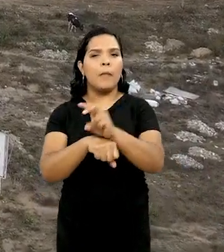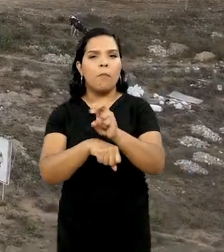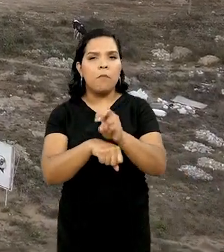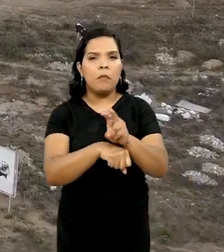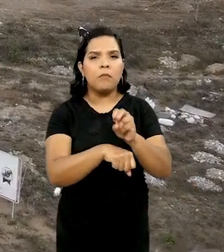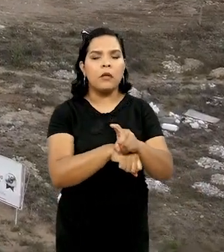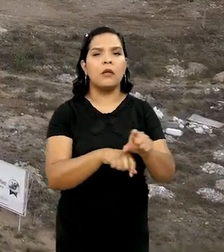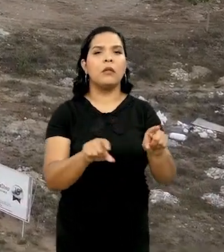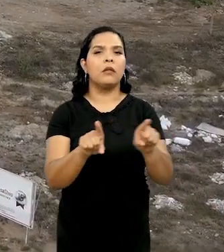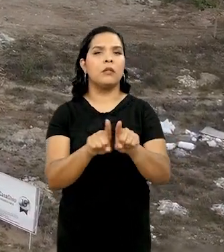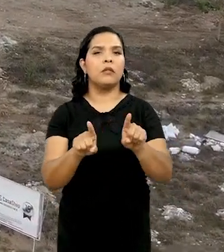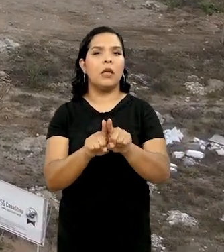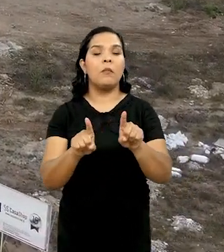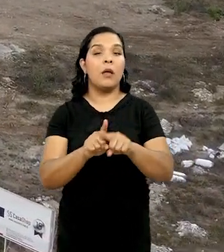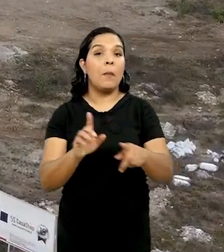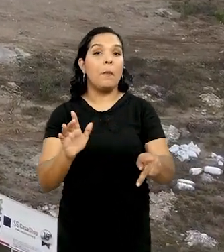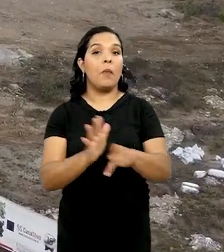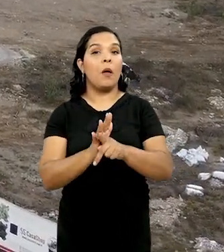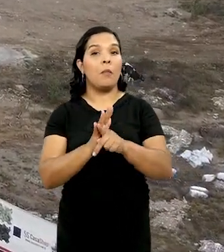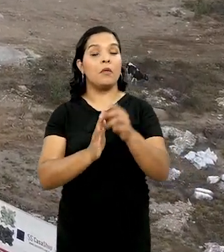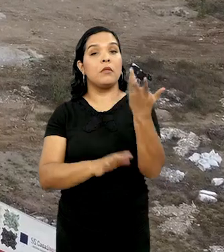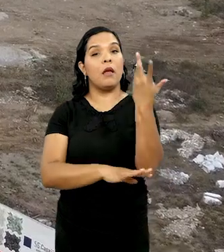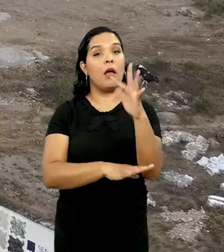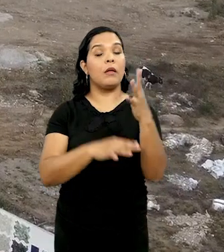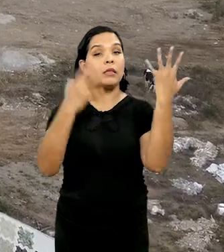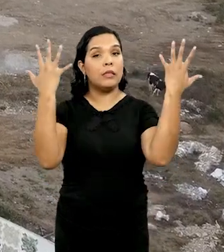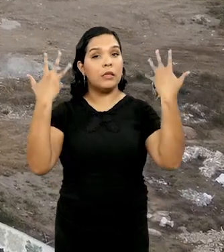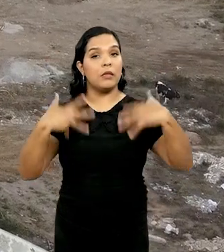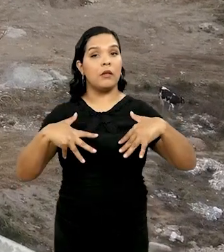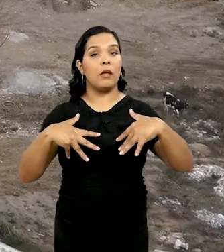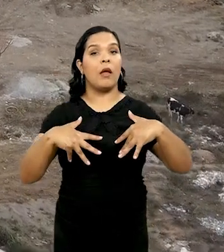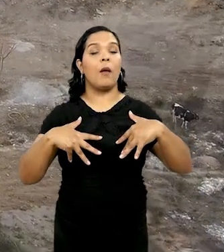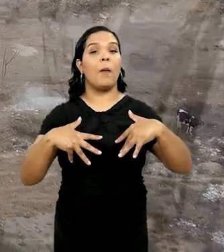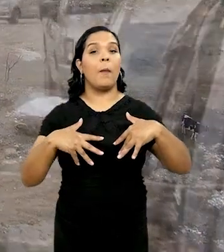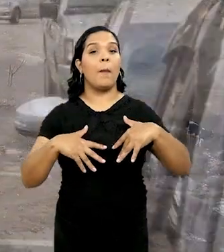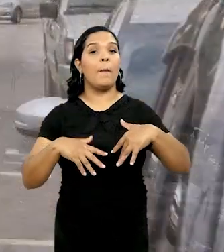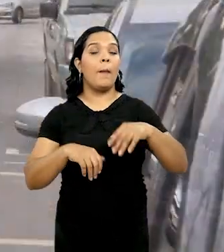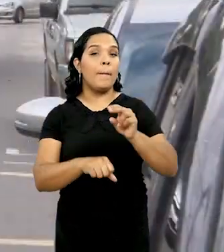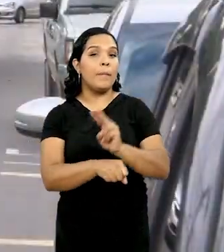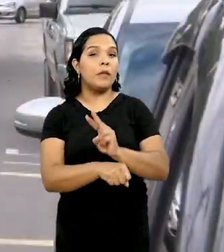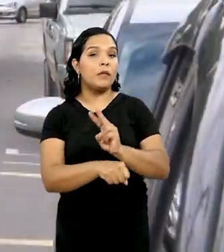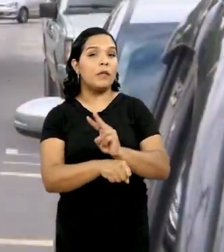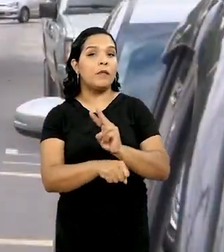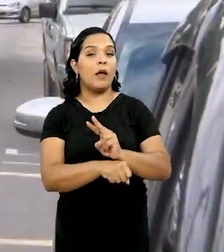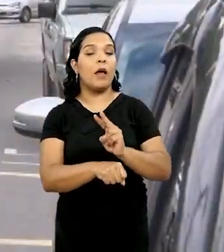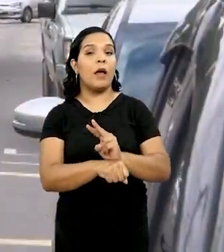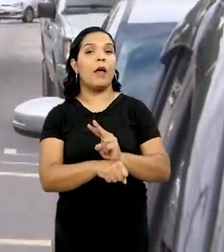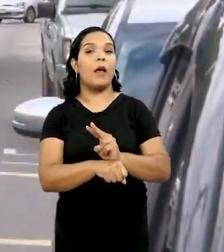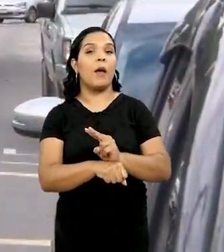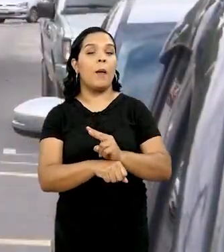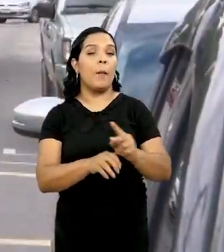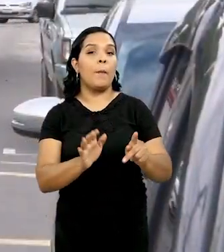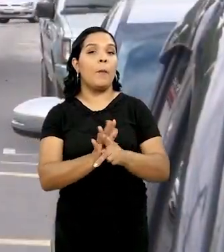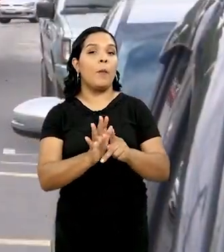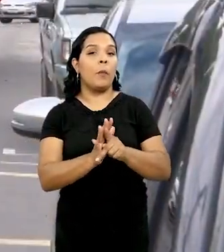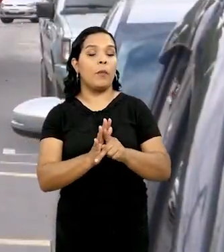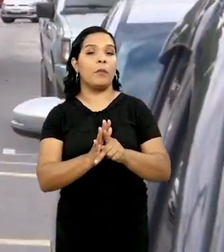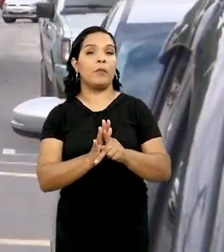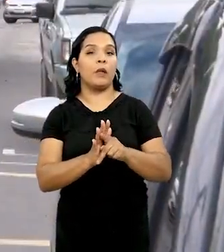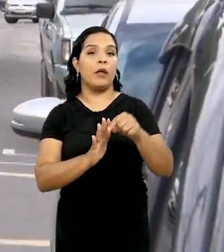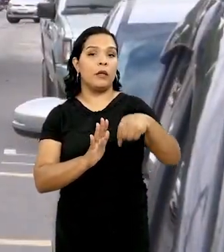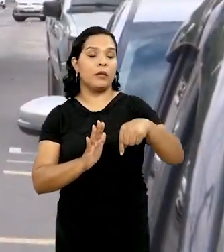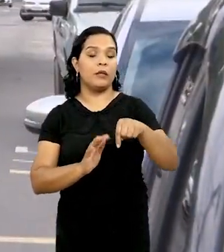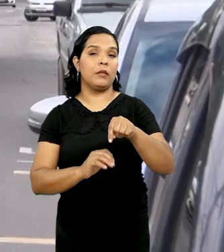colocar árvores nativas da região para preservar a identidade cultural da região, né? E